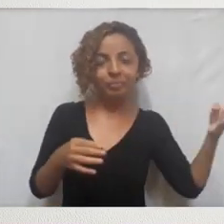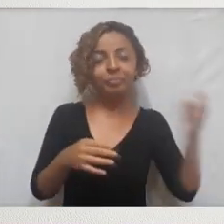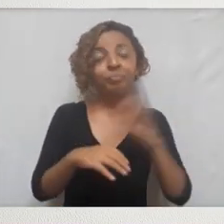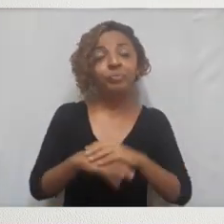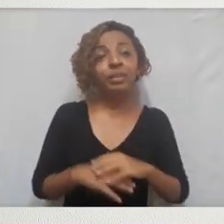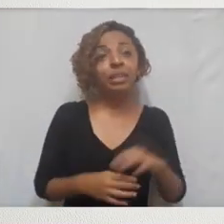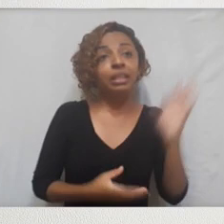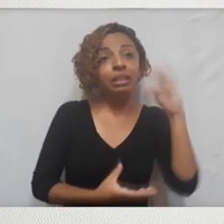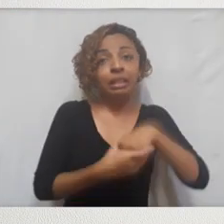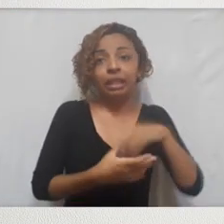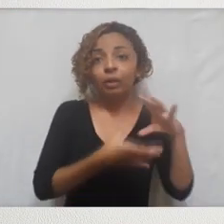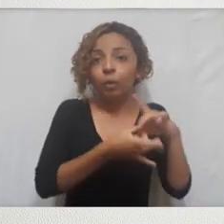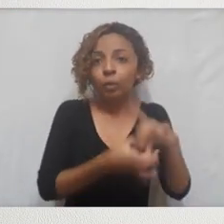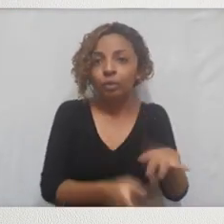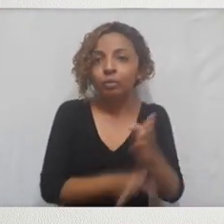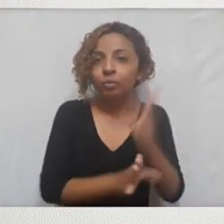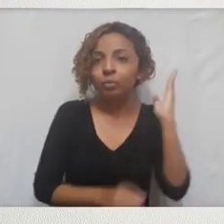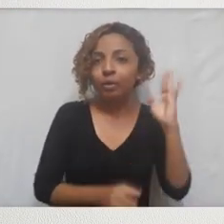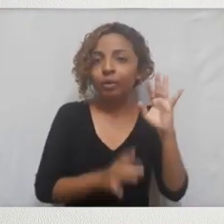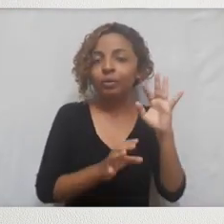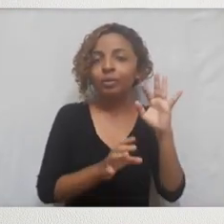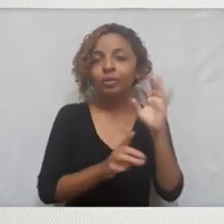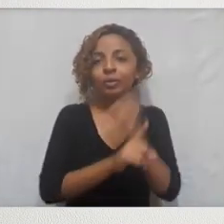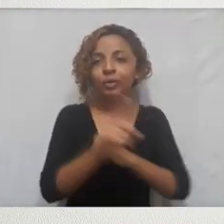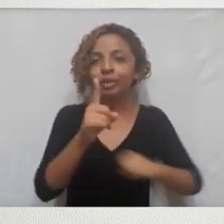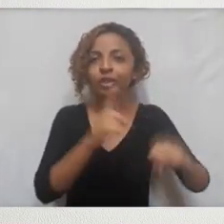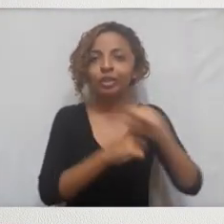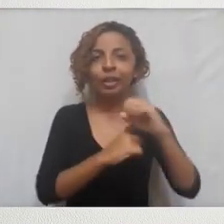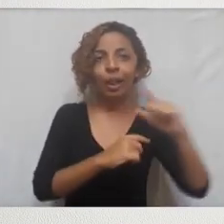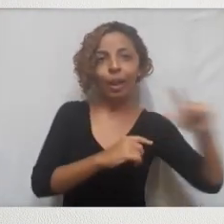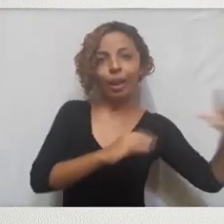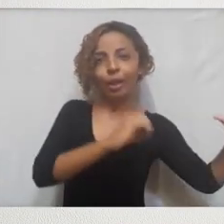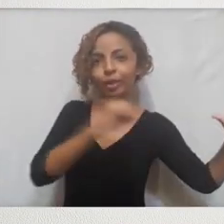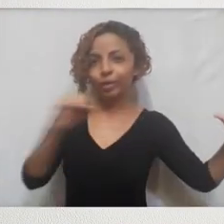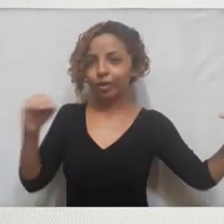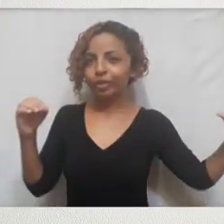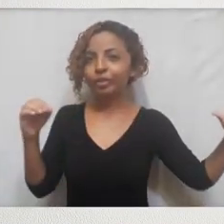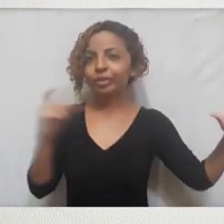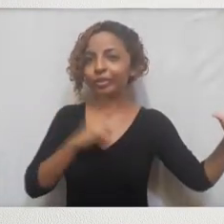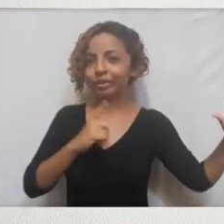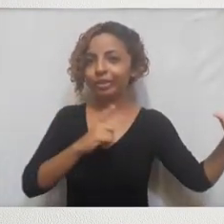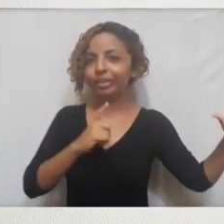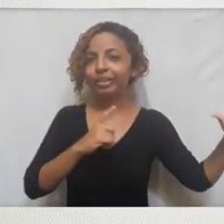se contextualiza socialmente nos Estados Unidos, entre leste e oeste.